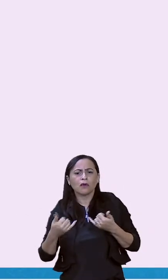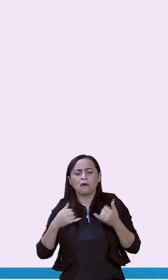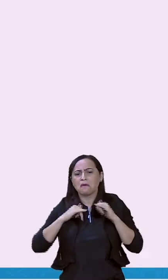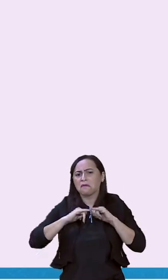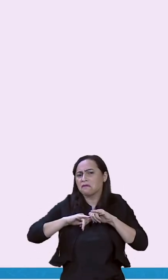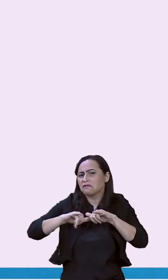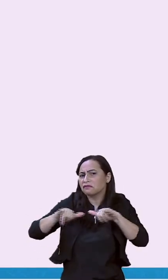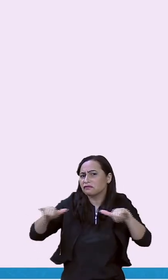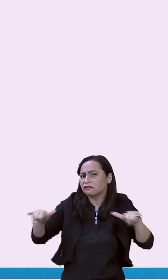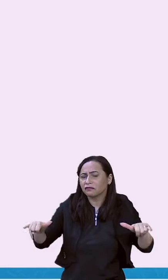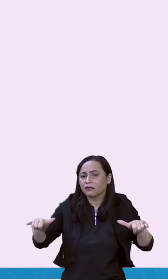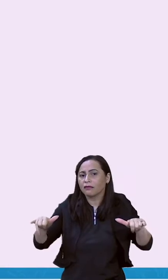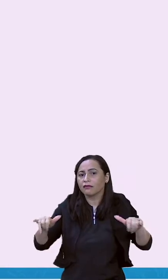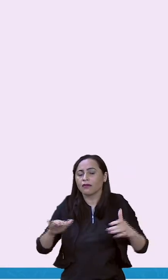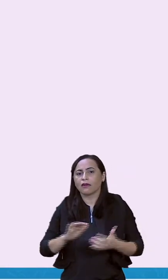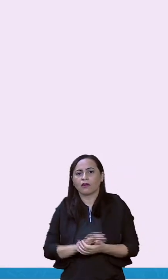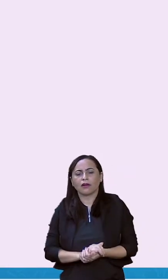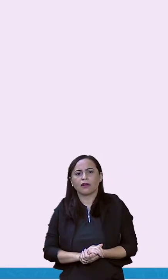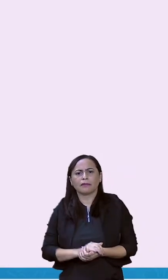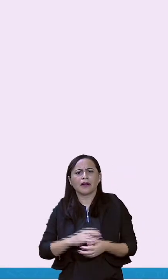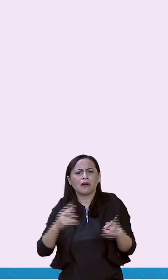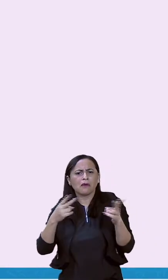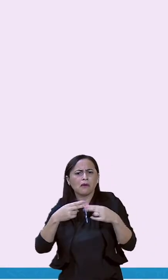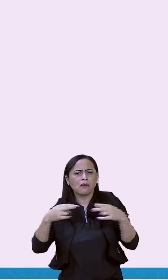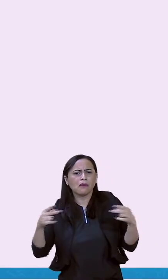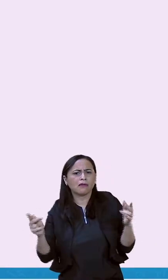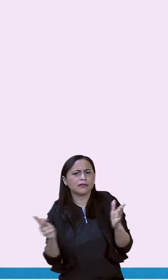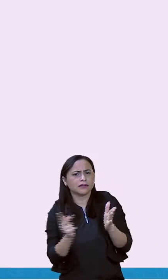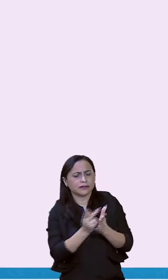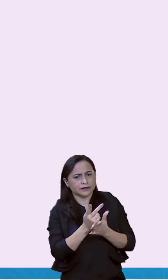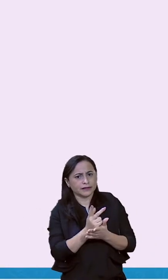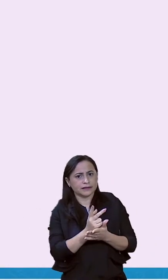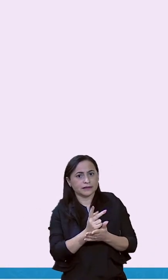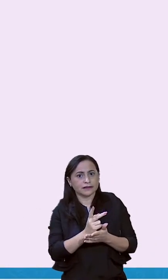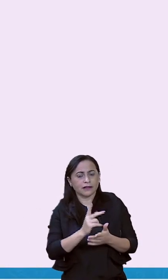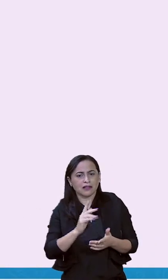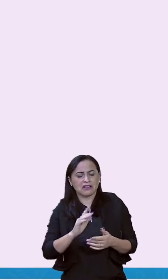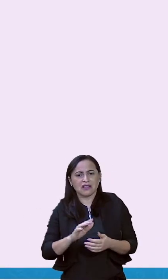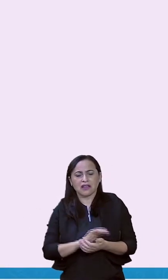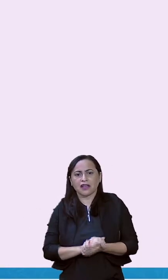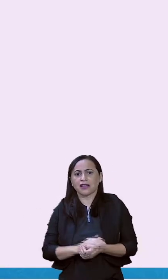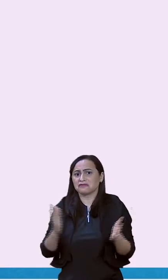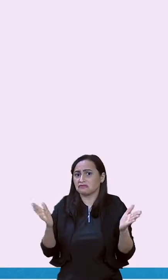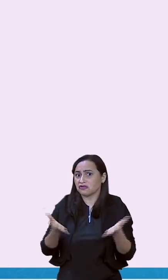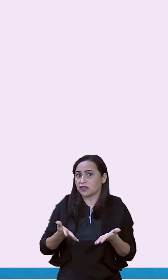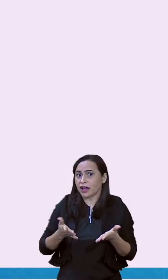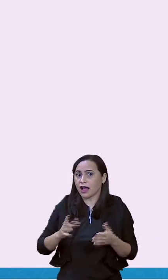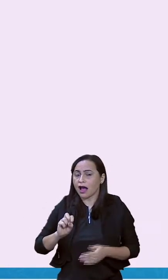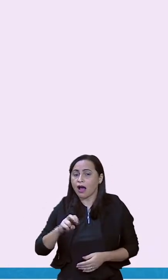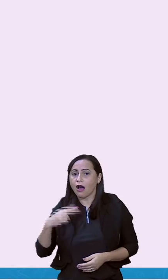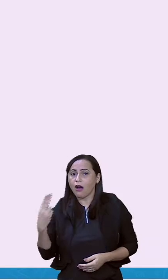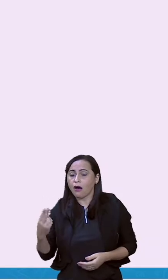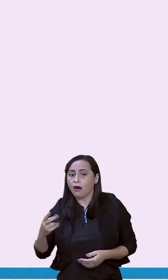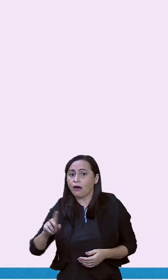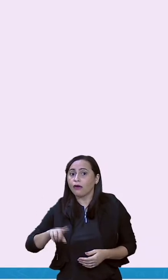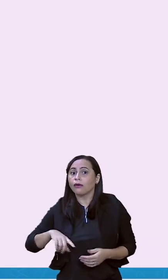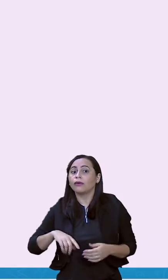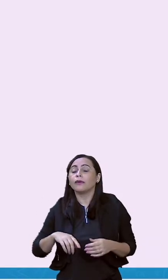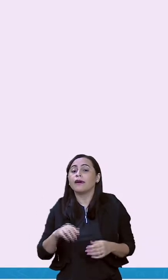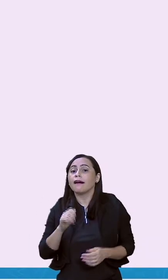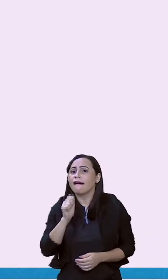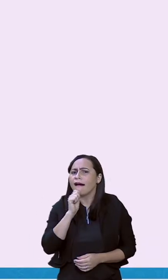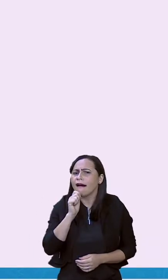aconteceu ou acontece ou pode vir a acontecer, né, na nossa sociedade, no nosso